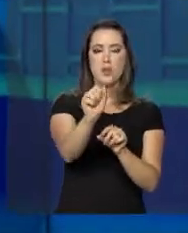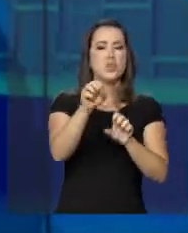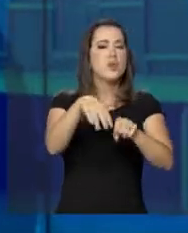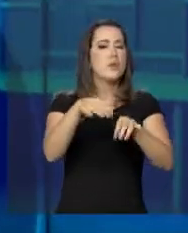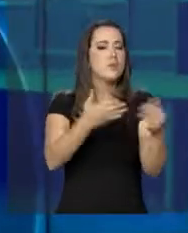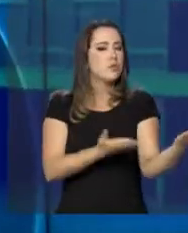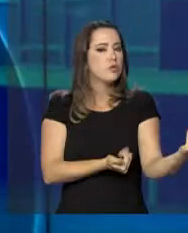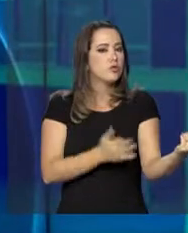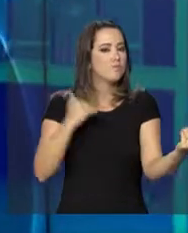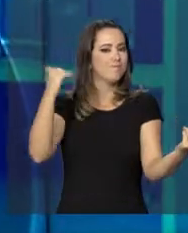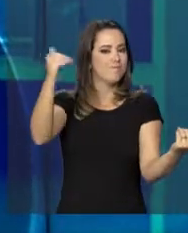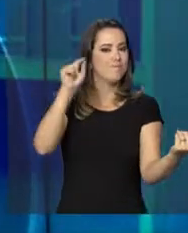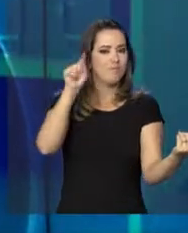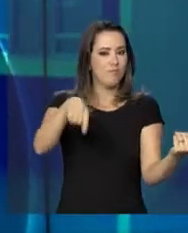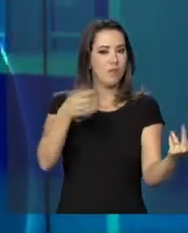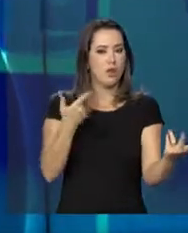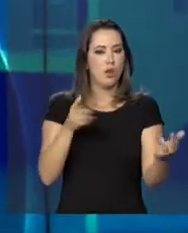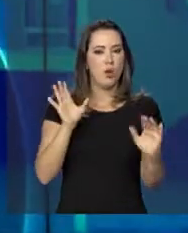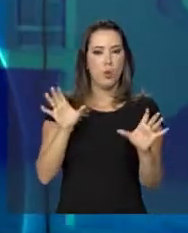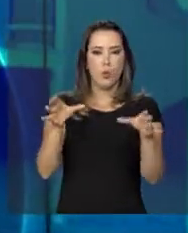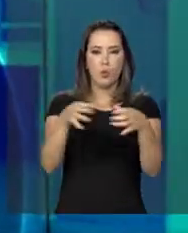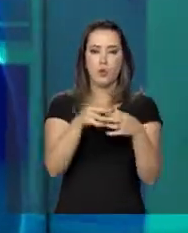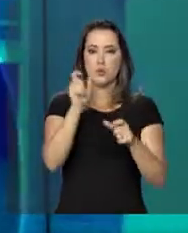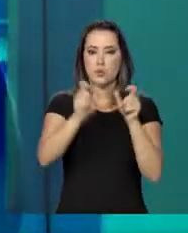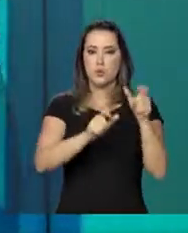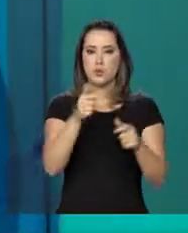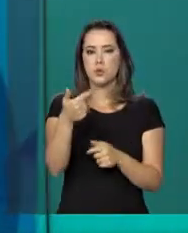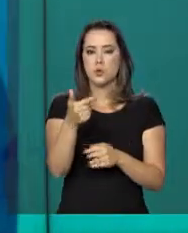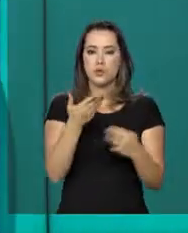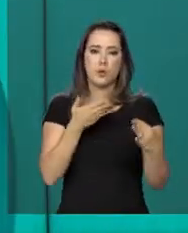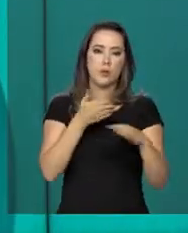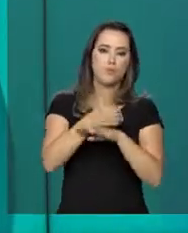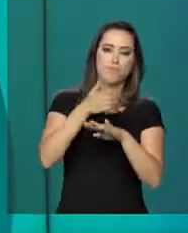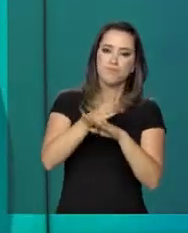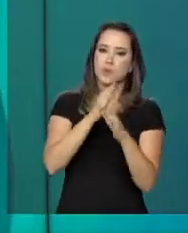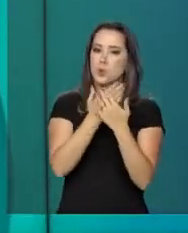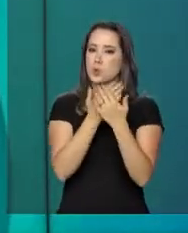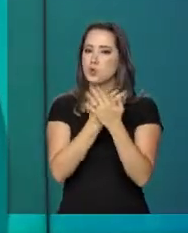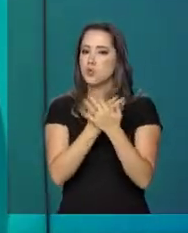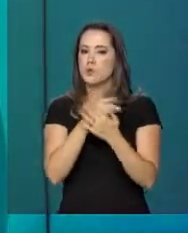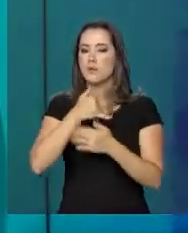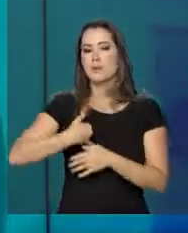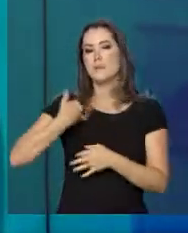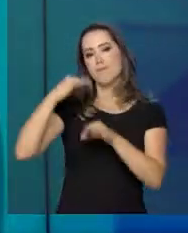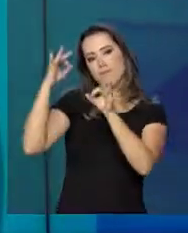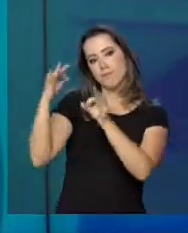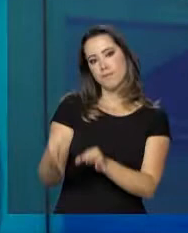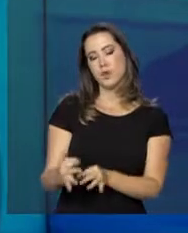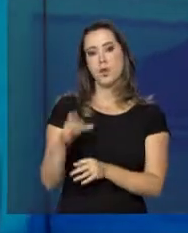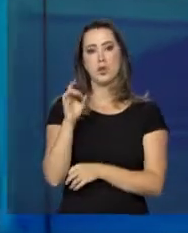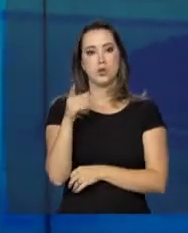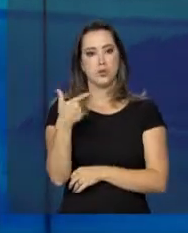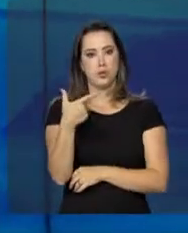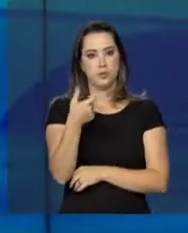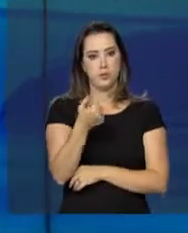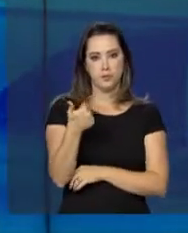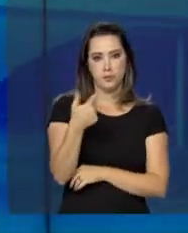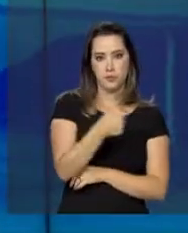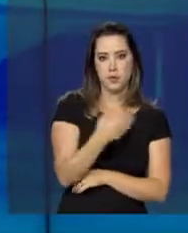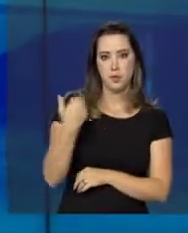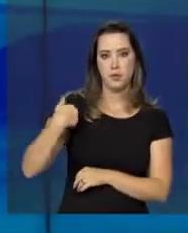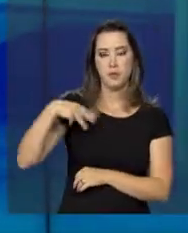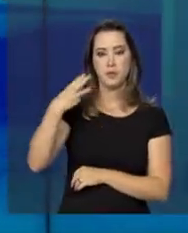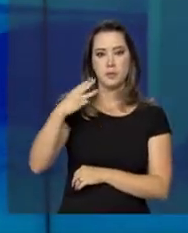e Adultos, é uma modalidade de ensino voltada a pessoas que não tiveram acesso à escola na idade certa. Só em 2017,